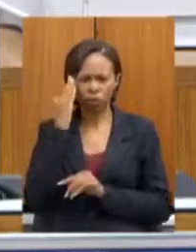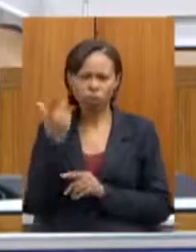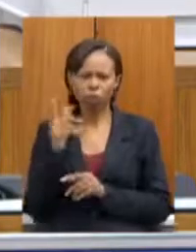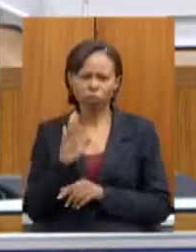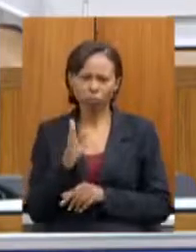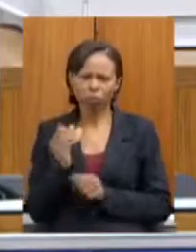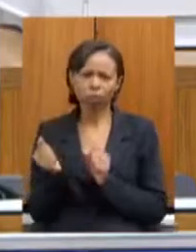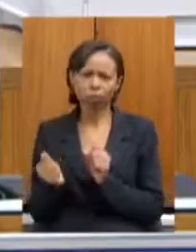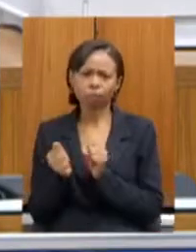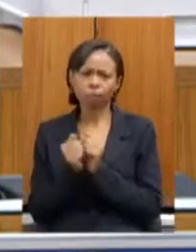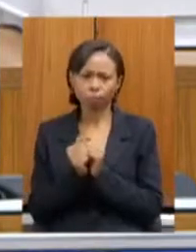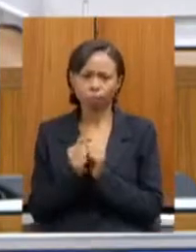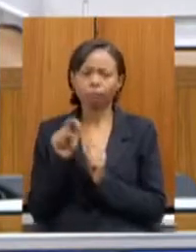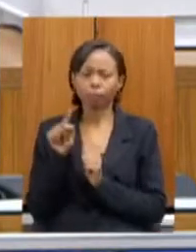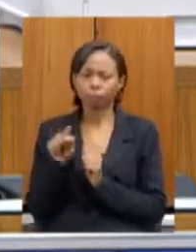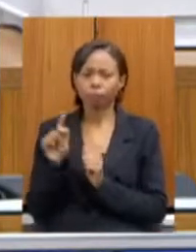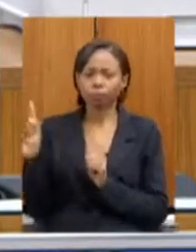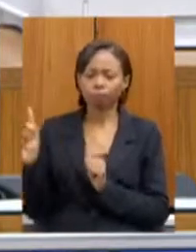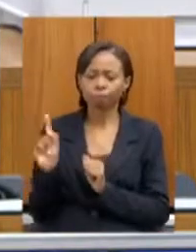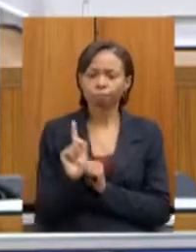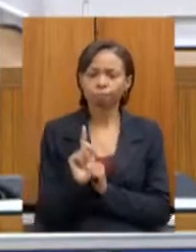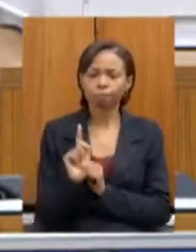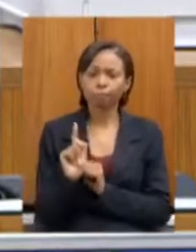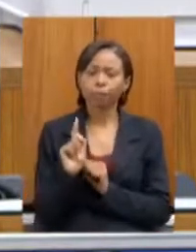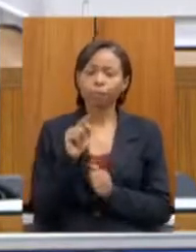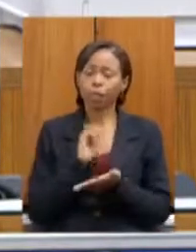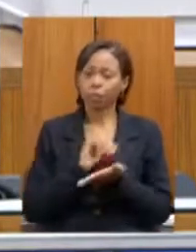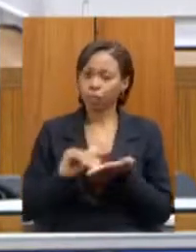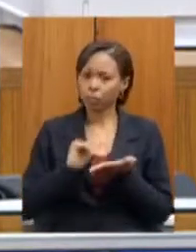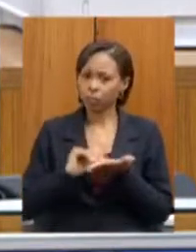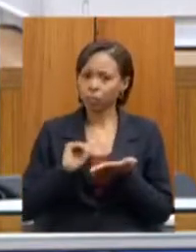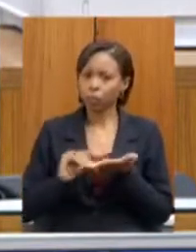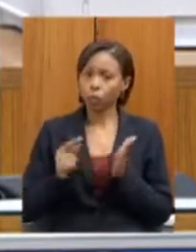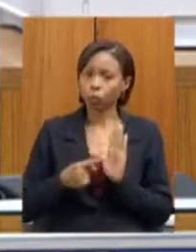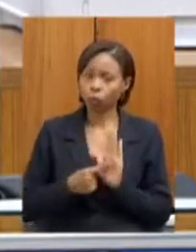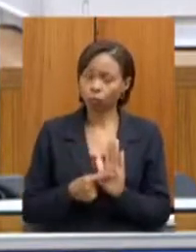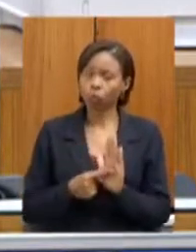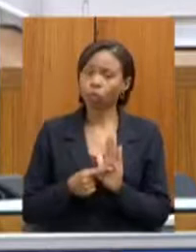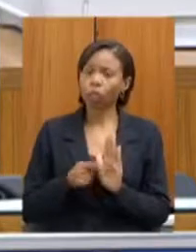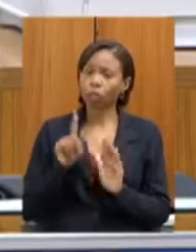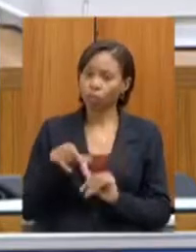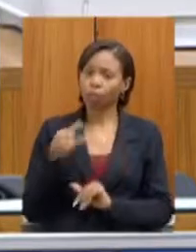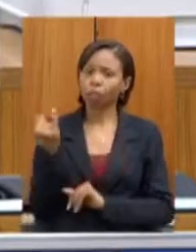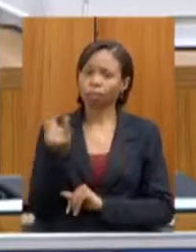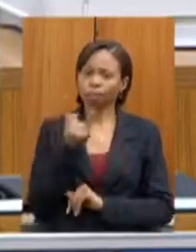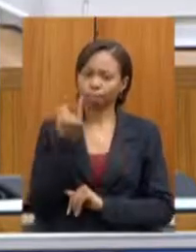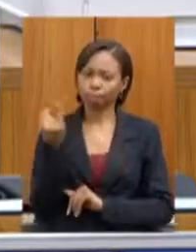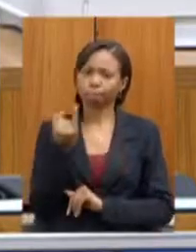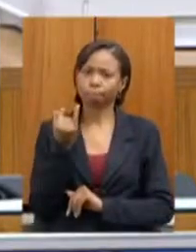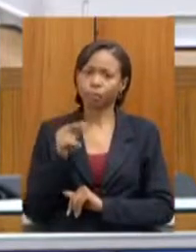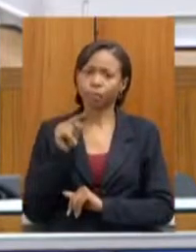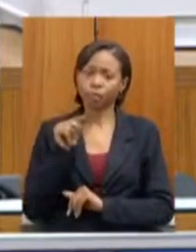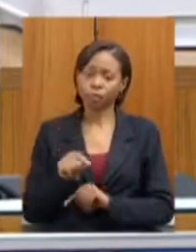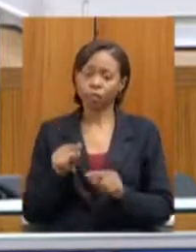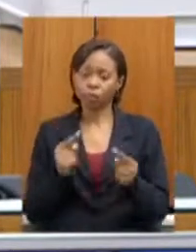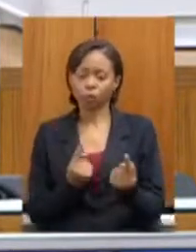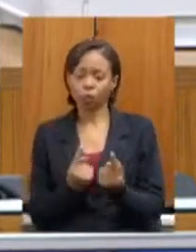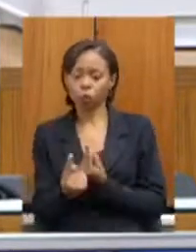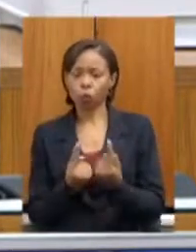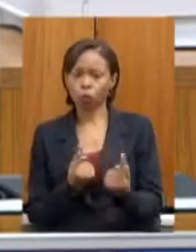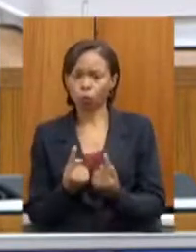o senhor esteve presente na nossa secretaria demonstrando aí a importância desse corredor